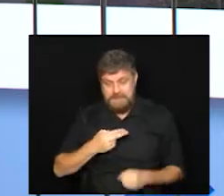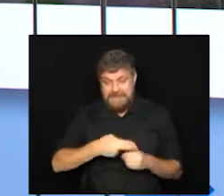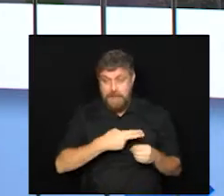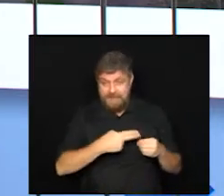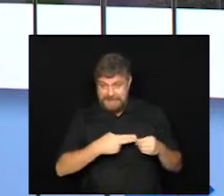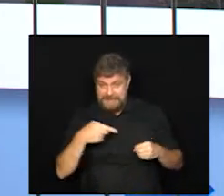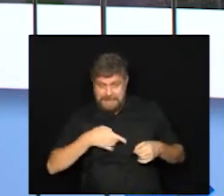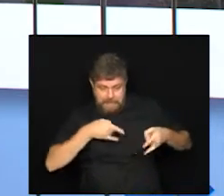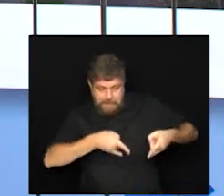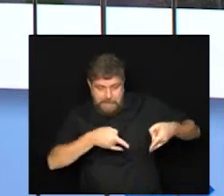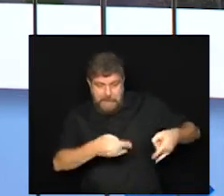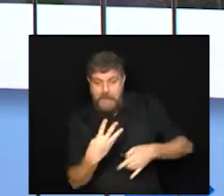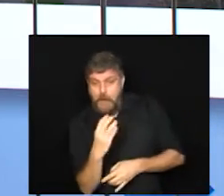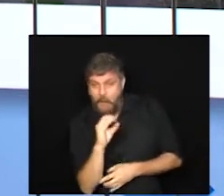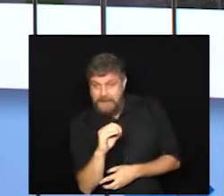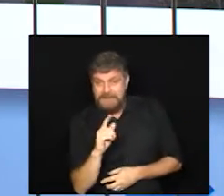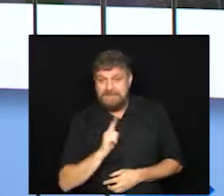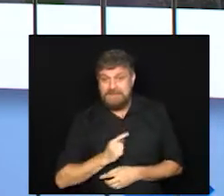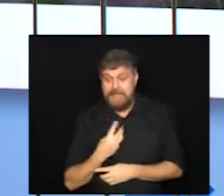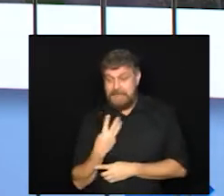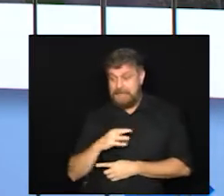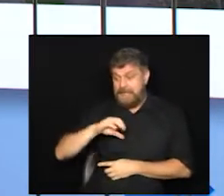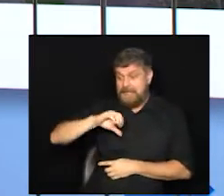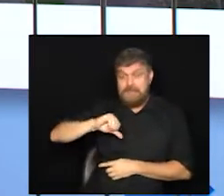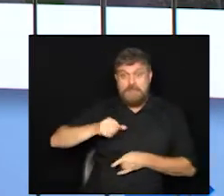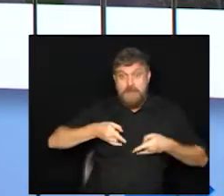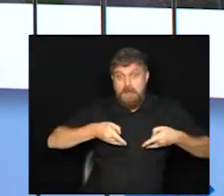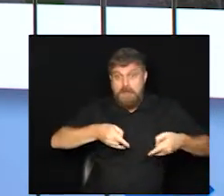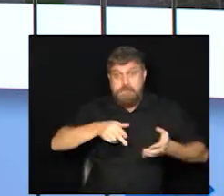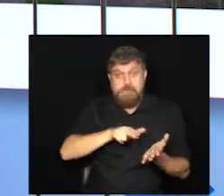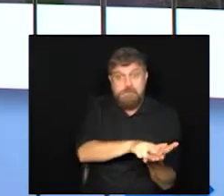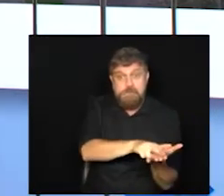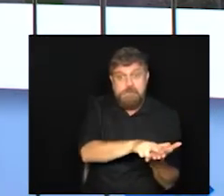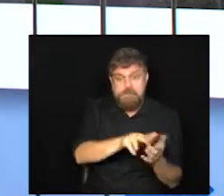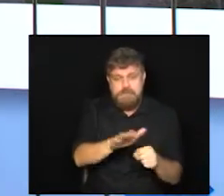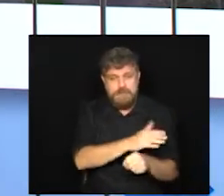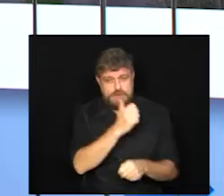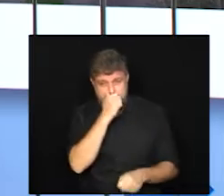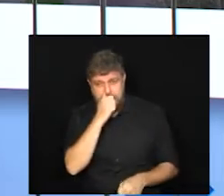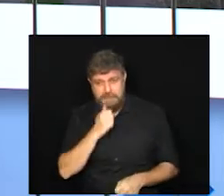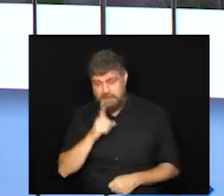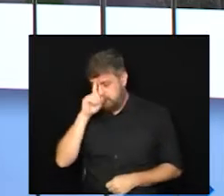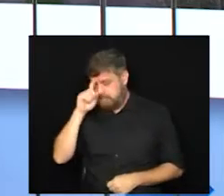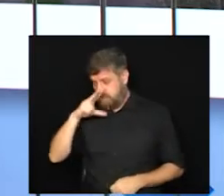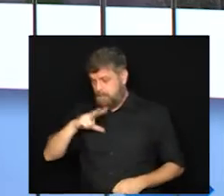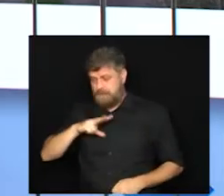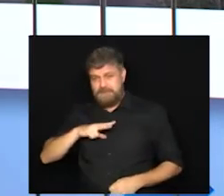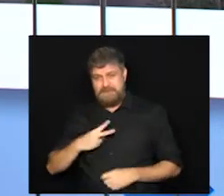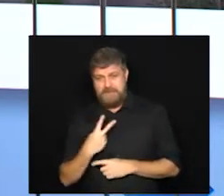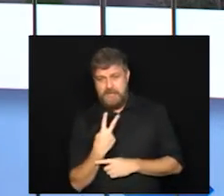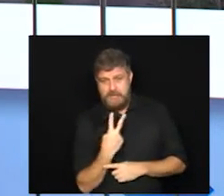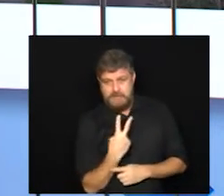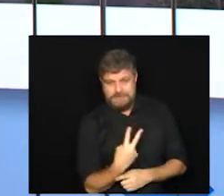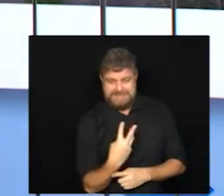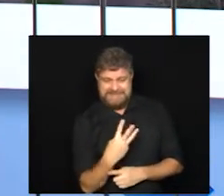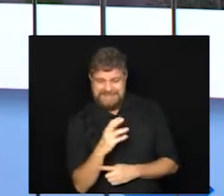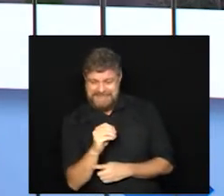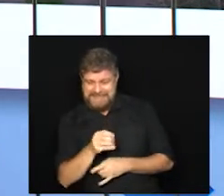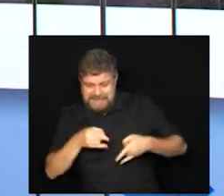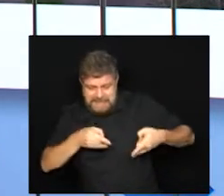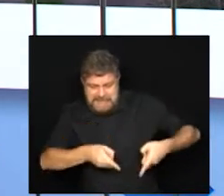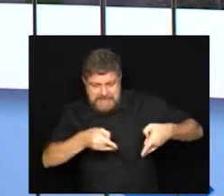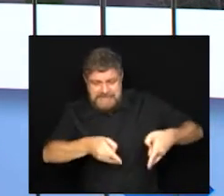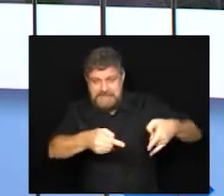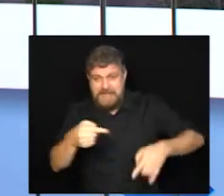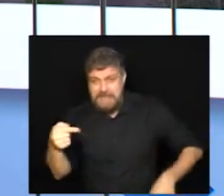40 leitos disponíveis, 39 ocupados. E na rede particular, 230 leitos disponíveis,